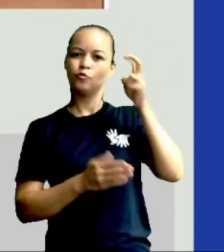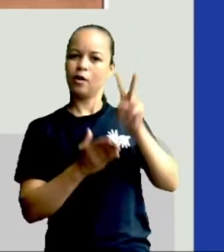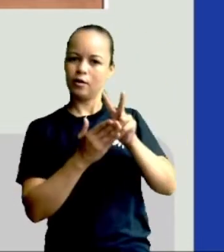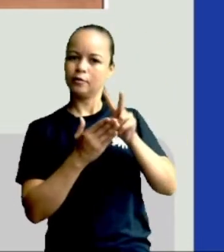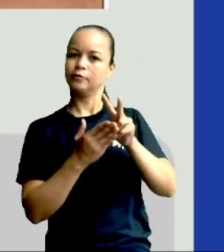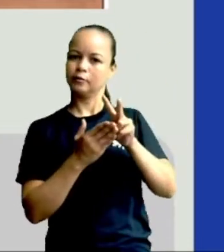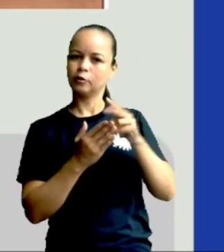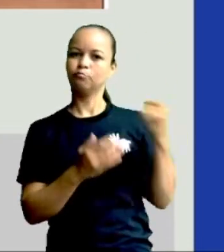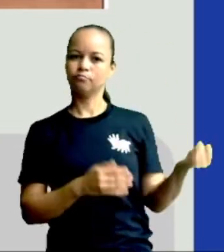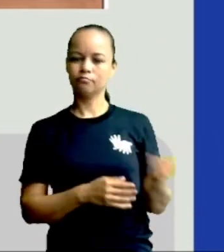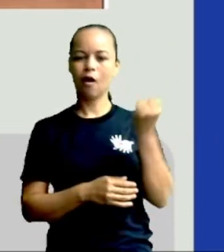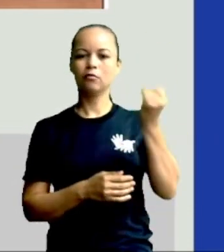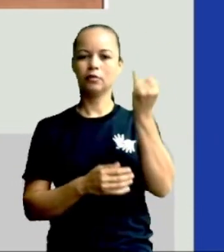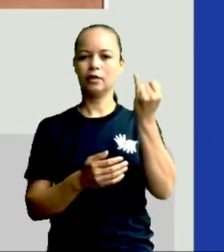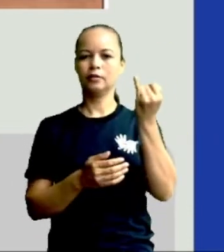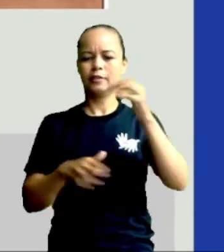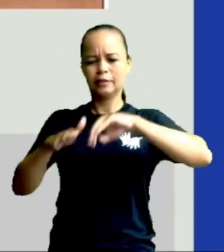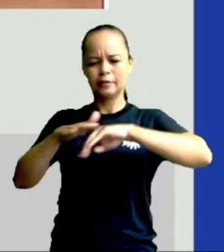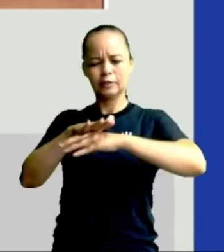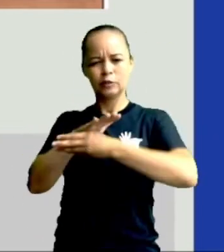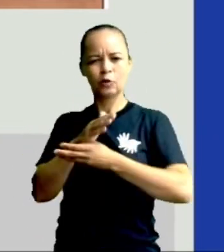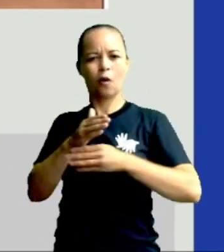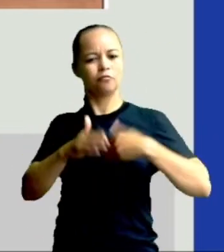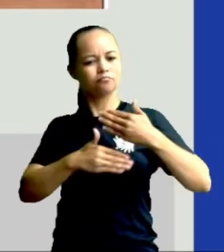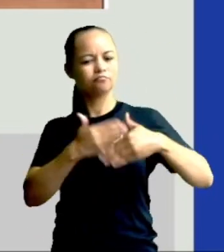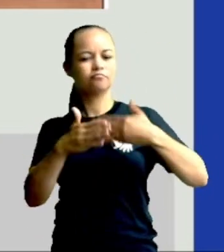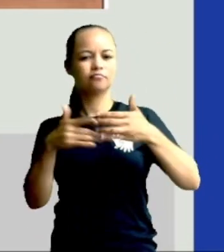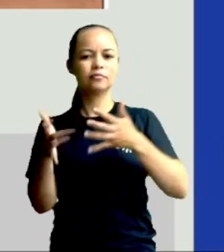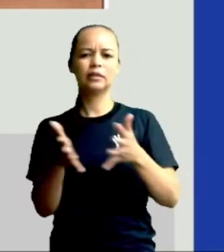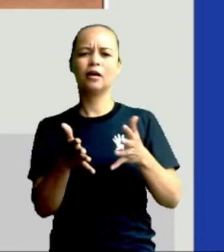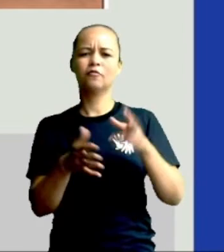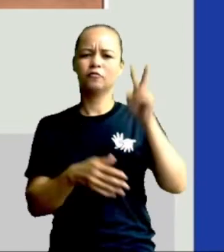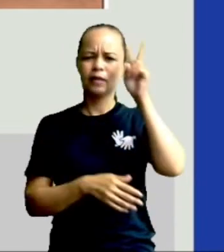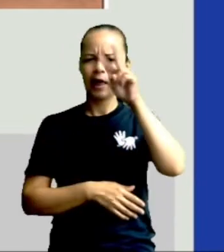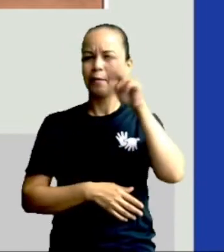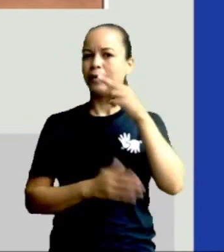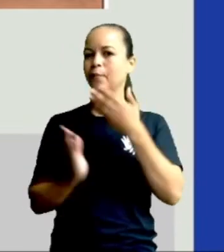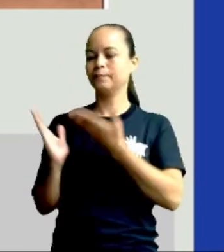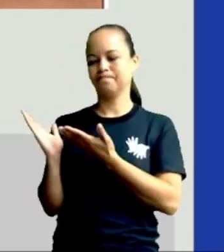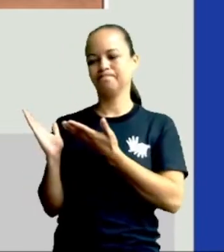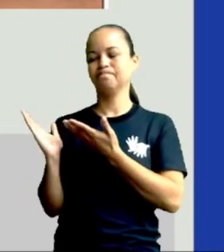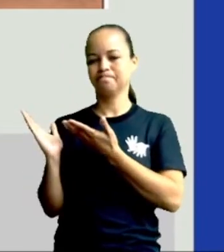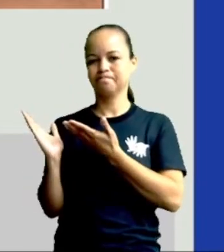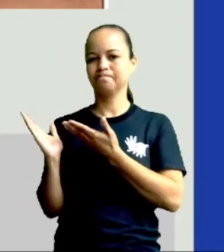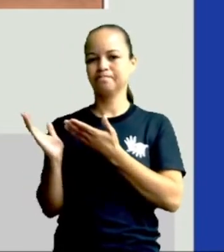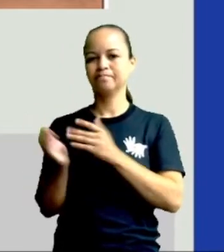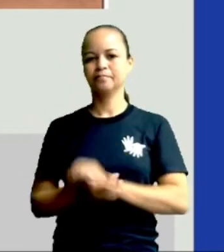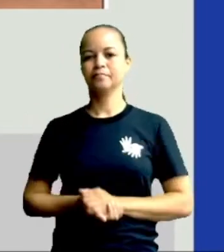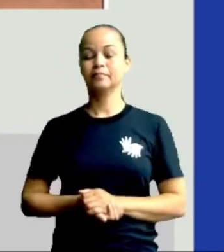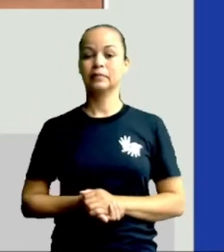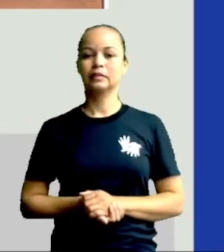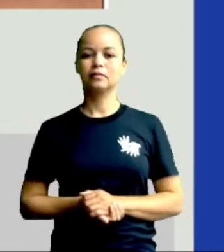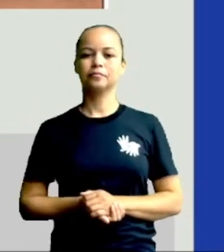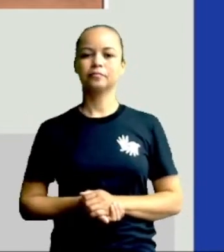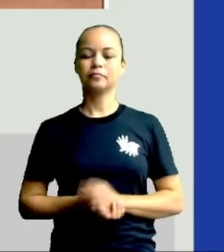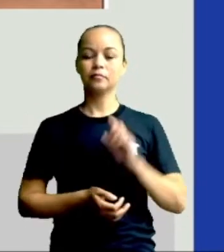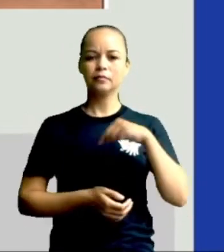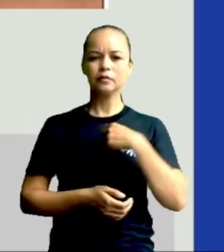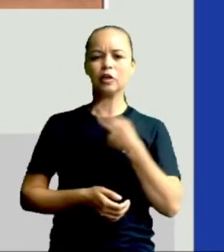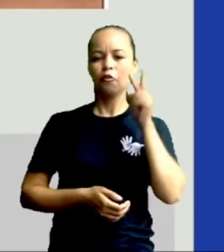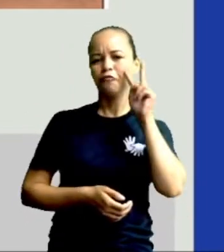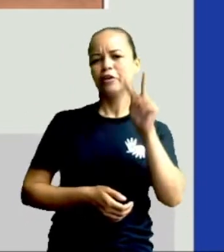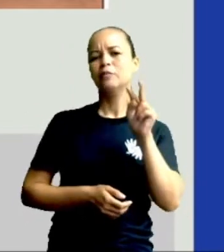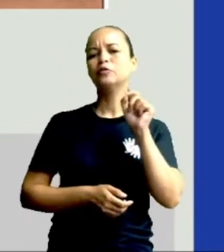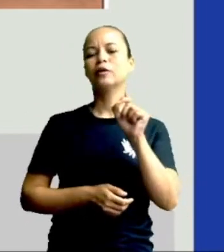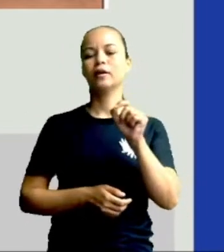Tradições, costumes. E aí? Tá lembrado? Hum, muito bem. A gente viu que os índios, ele